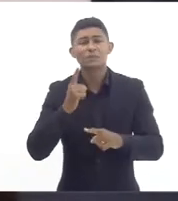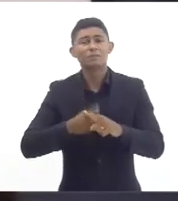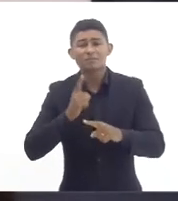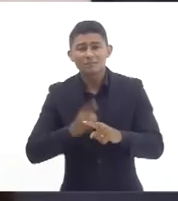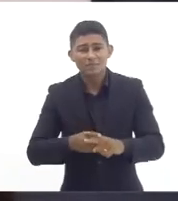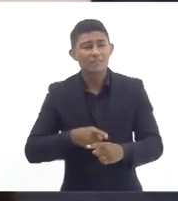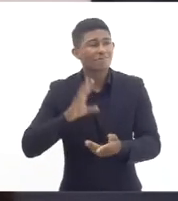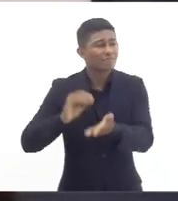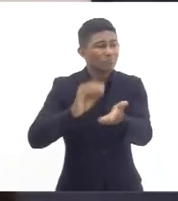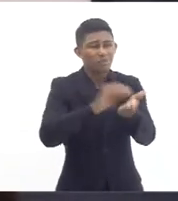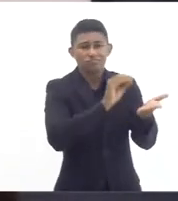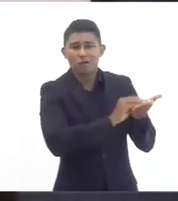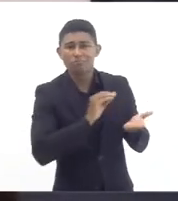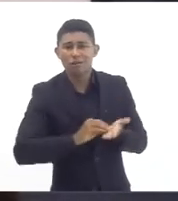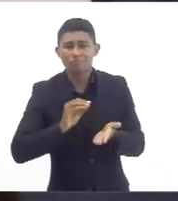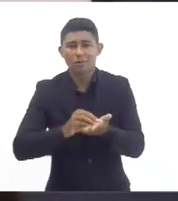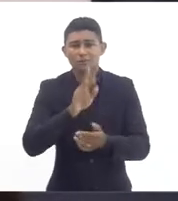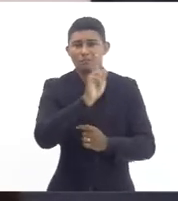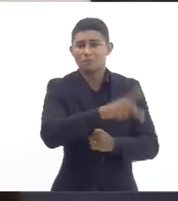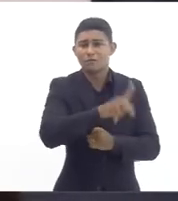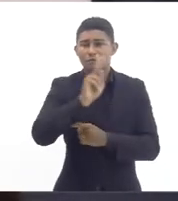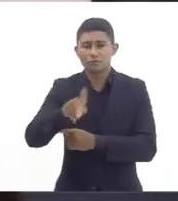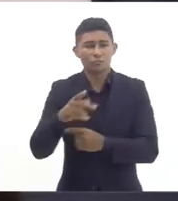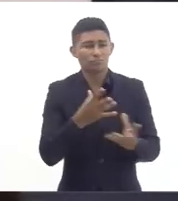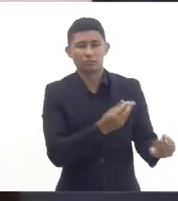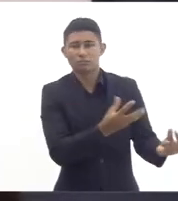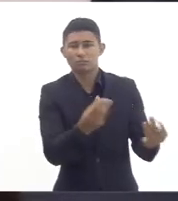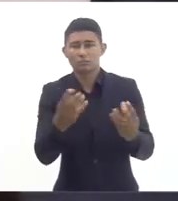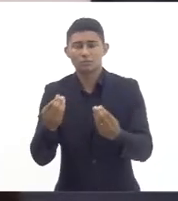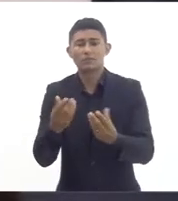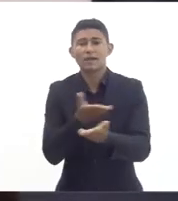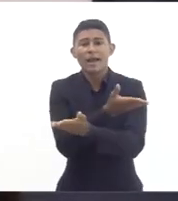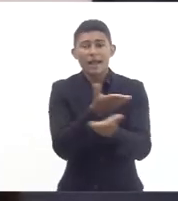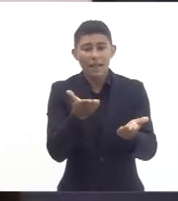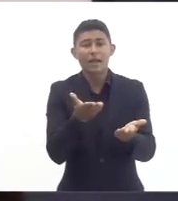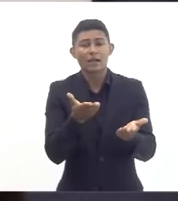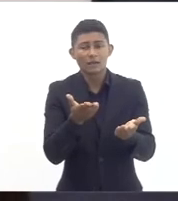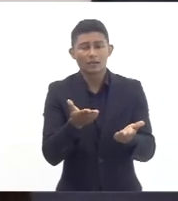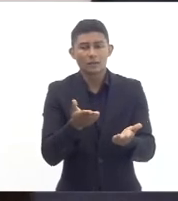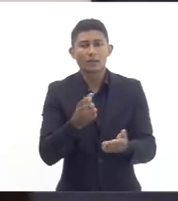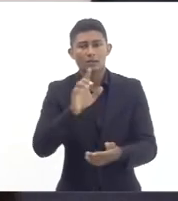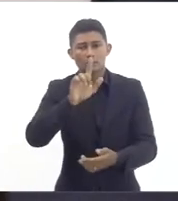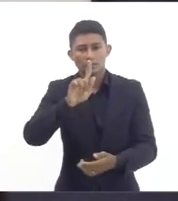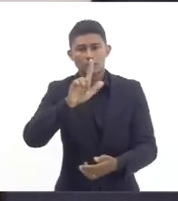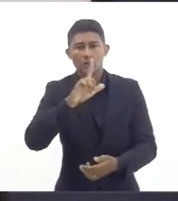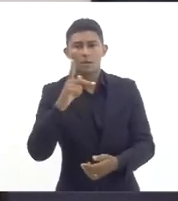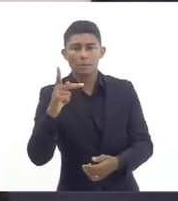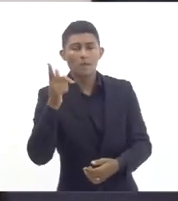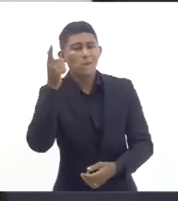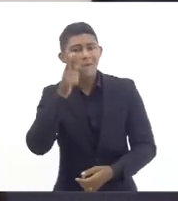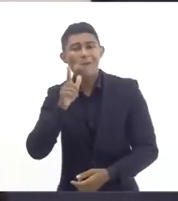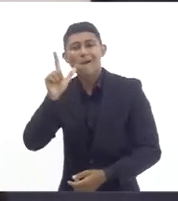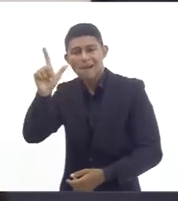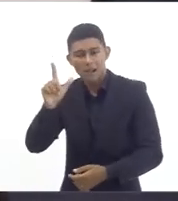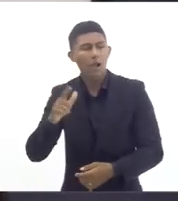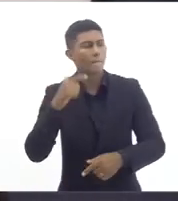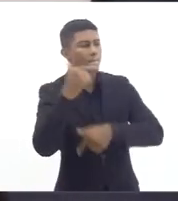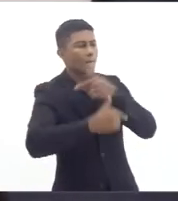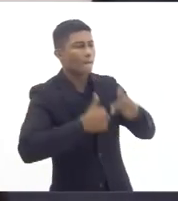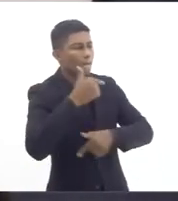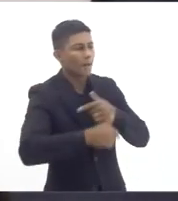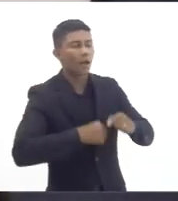servidor que só recebe as horas efetivamente trabalhadas quando ele entra de férias quando tem o